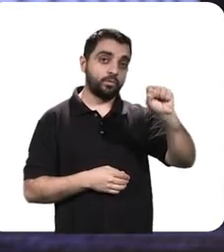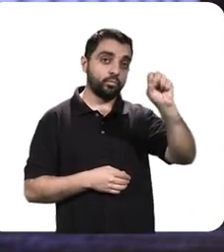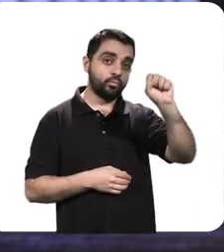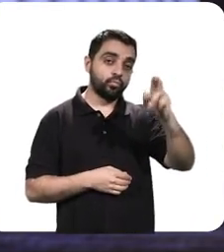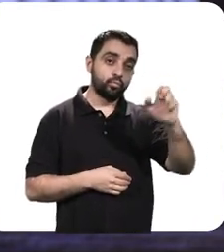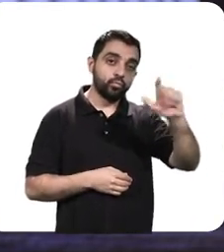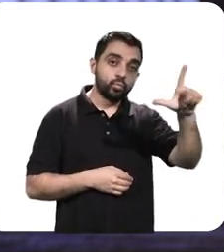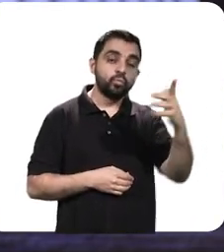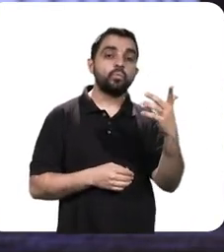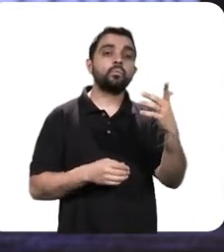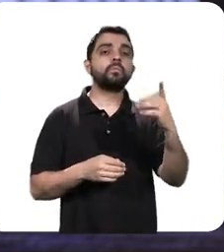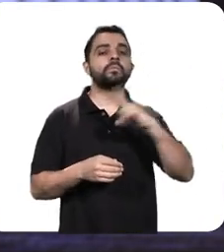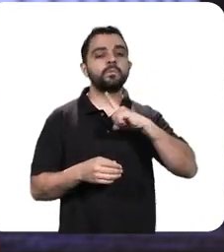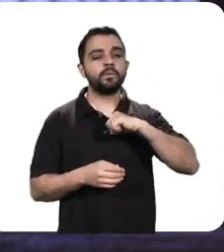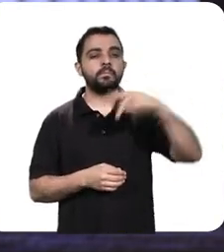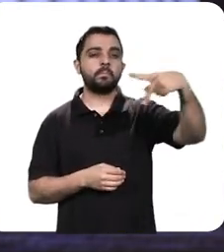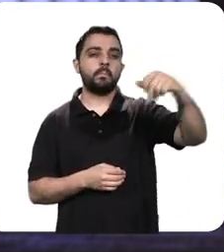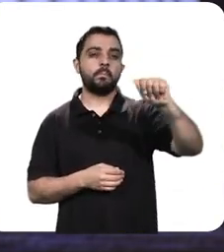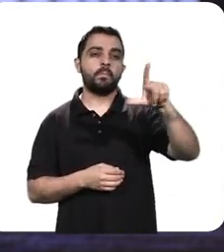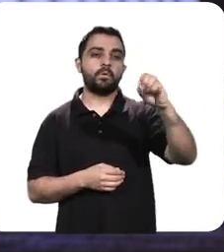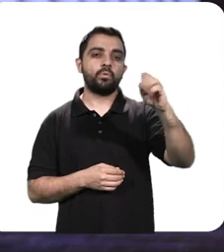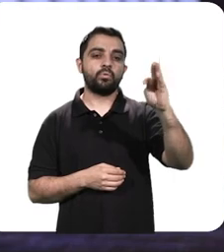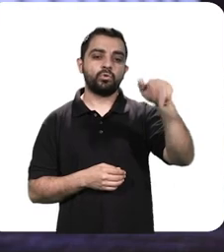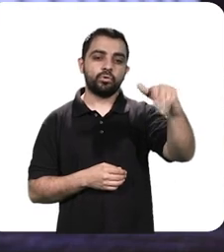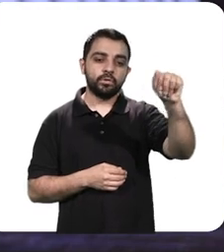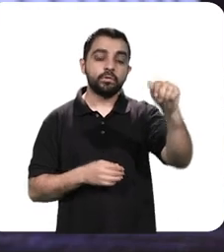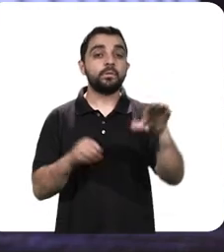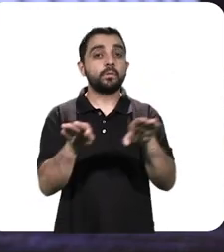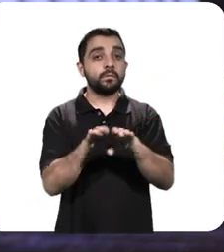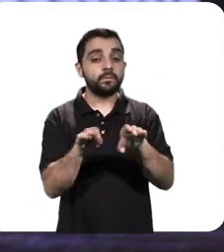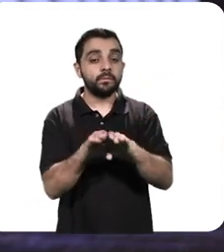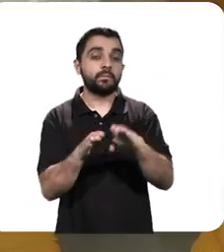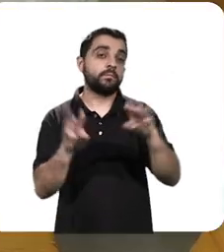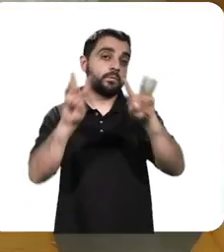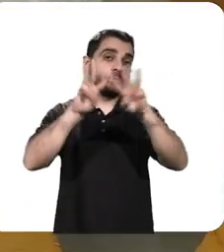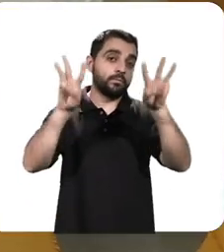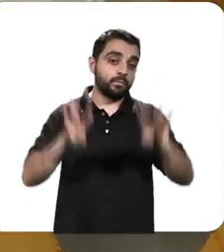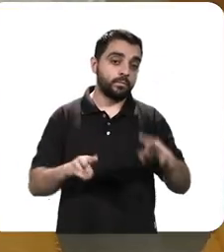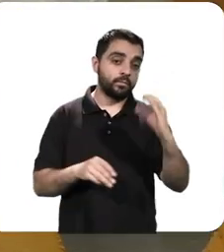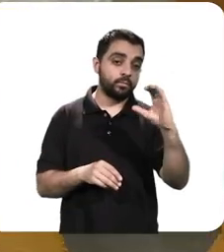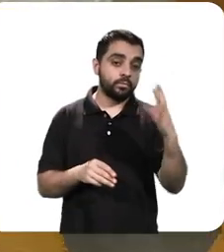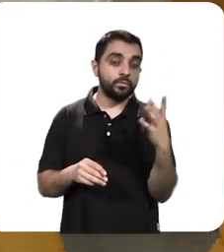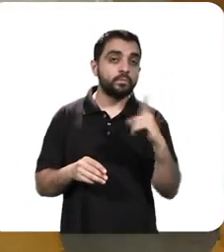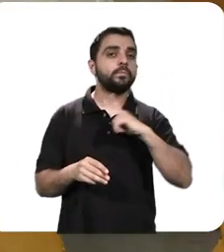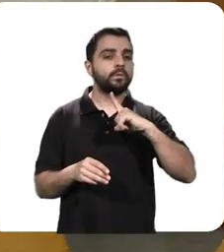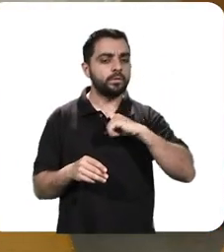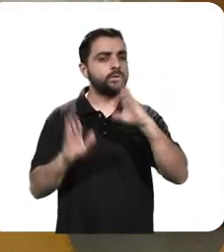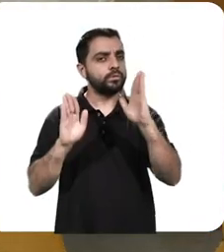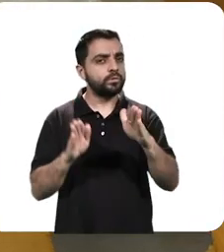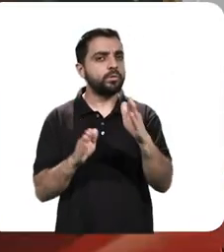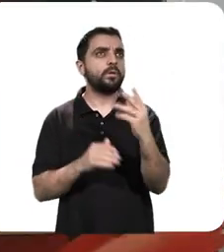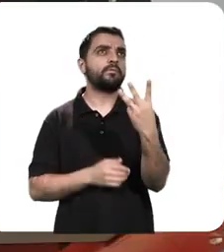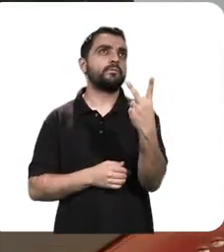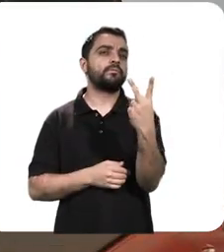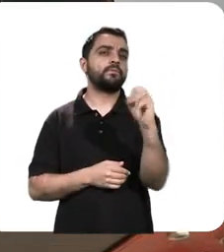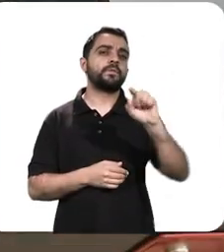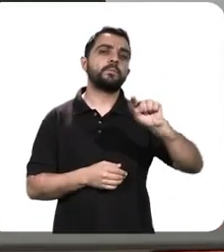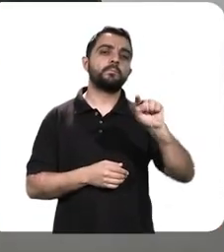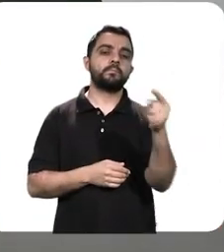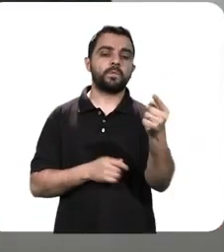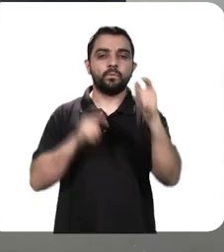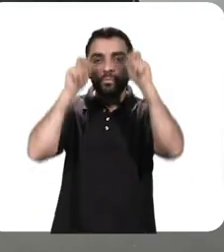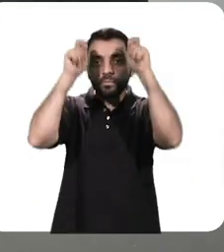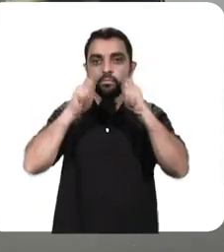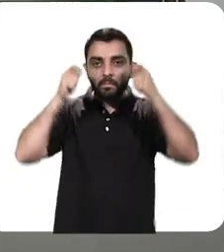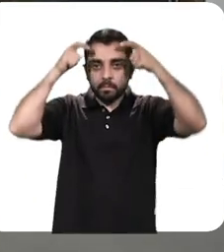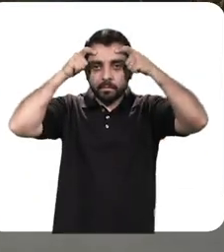Sul, Palotina e Curitiba, outras instituições também participam do projeto colaborativo, que até o momento já recebeu a encomenda